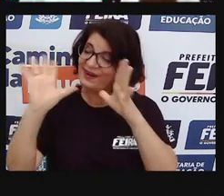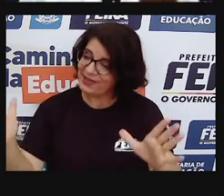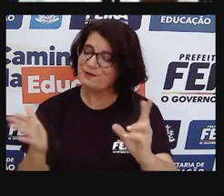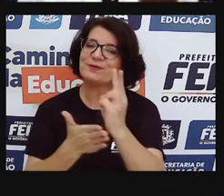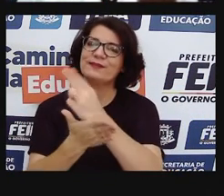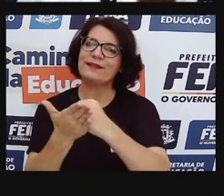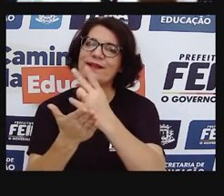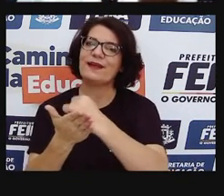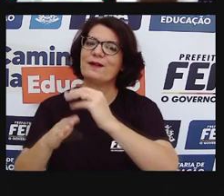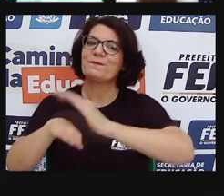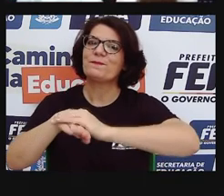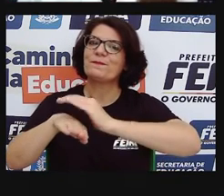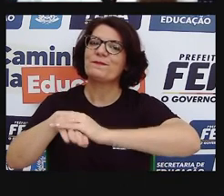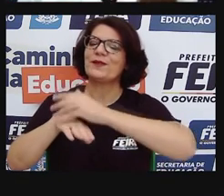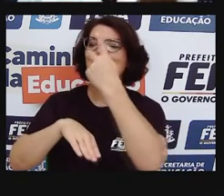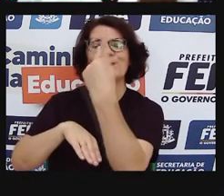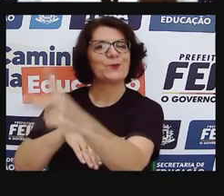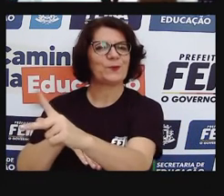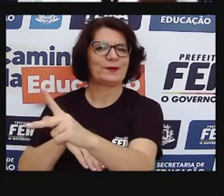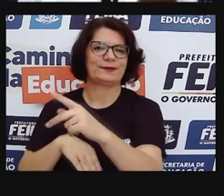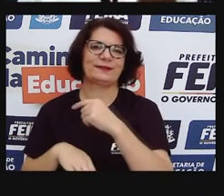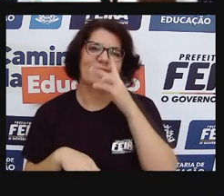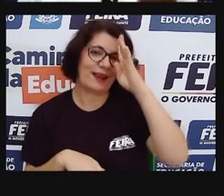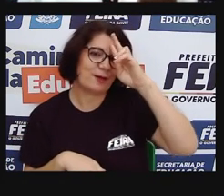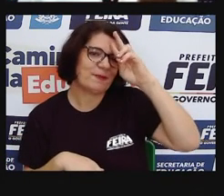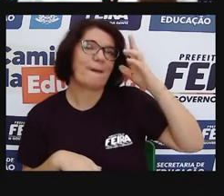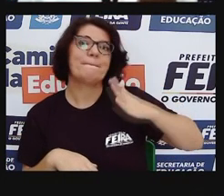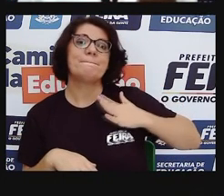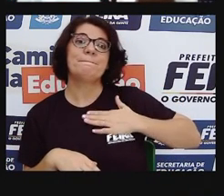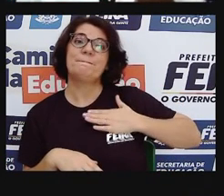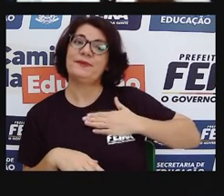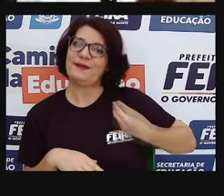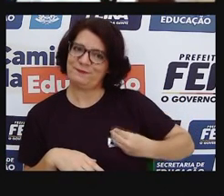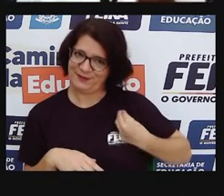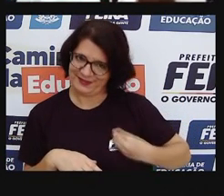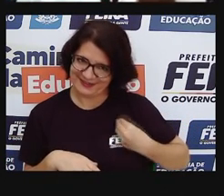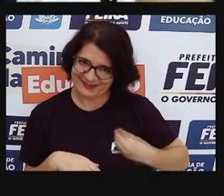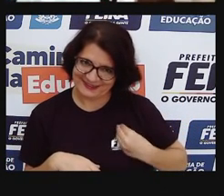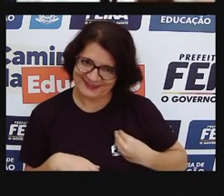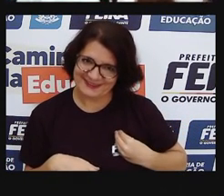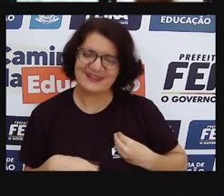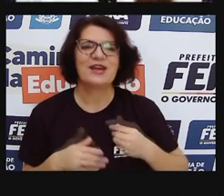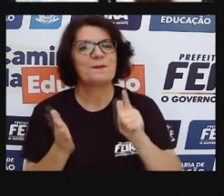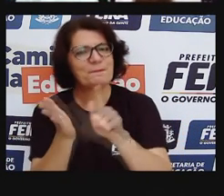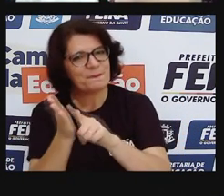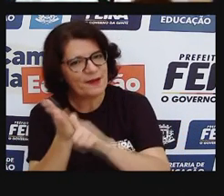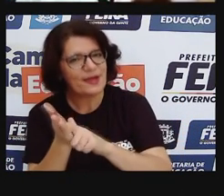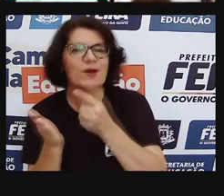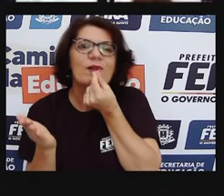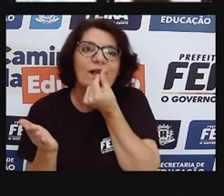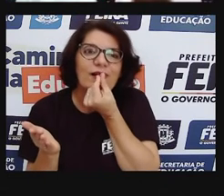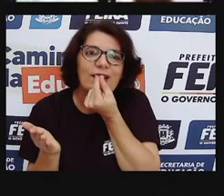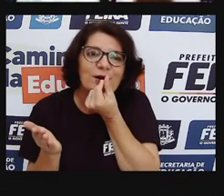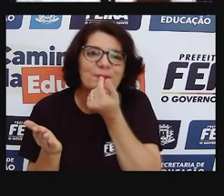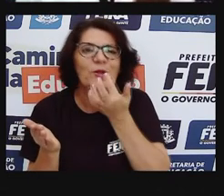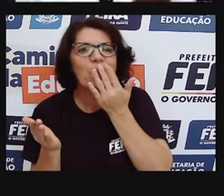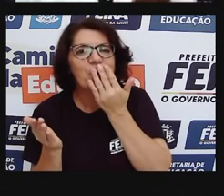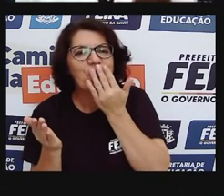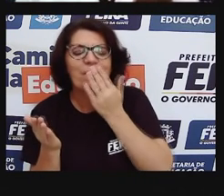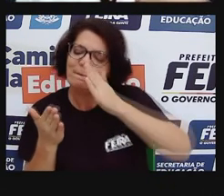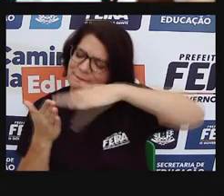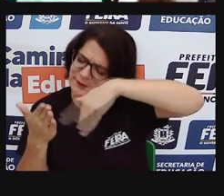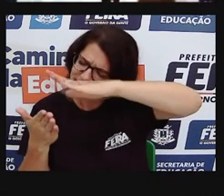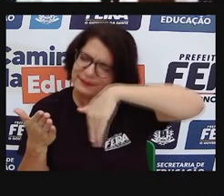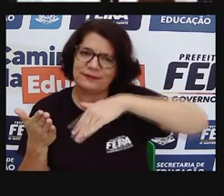brincava. Então, usem a criatividade, utilizem o papel, se tiver lápis de cor, pinta,